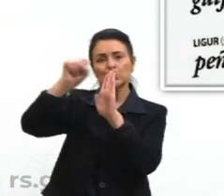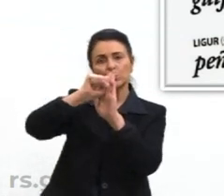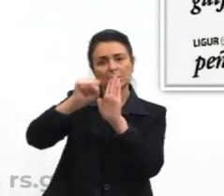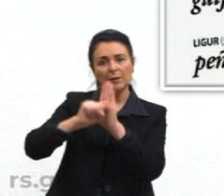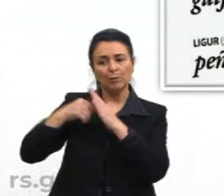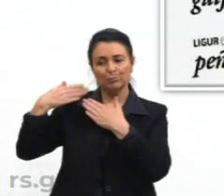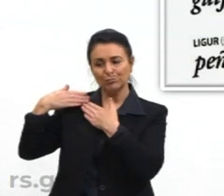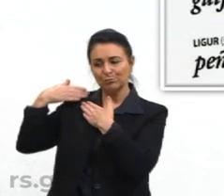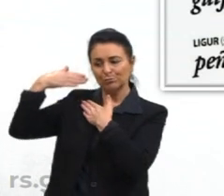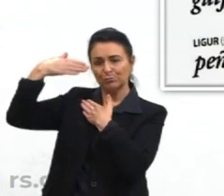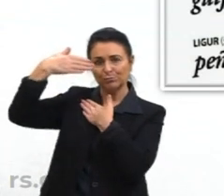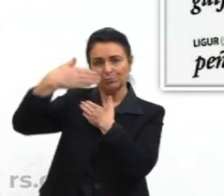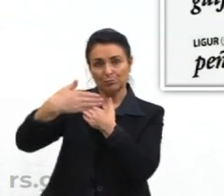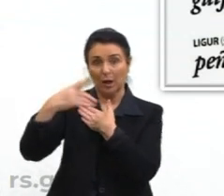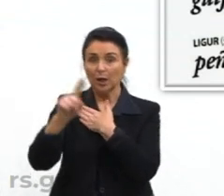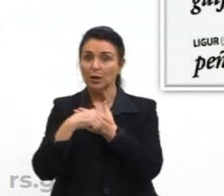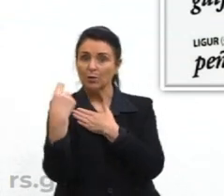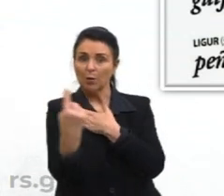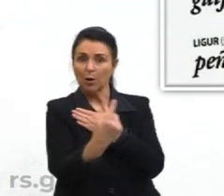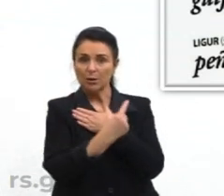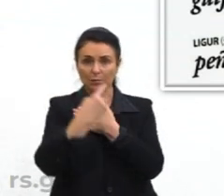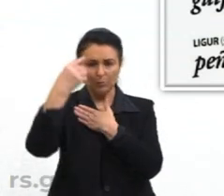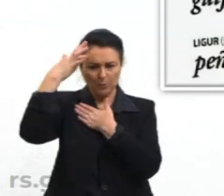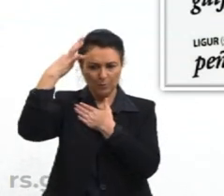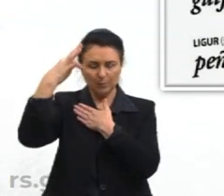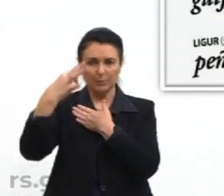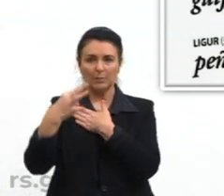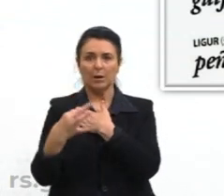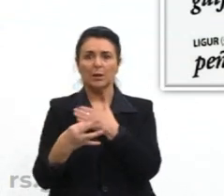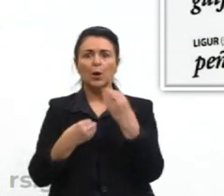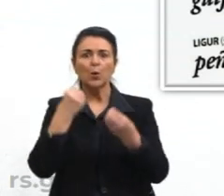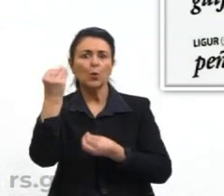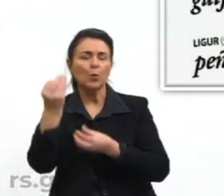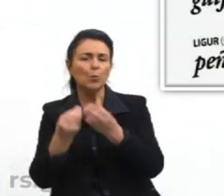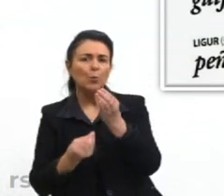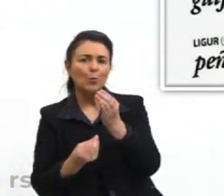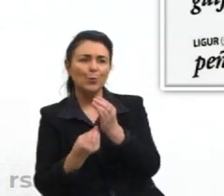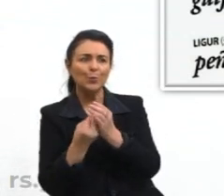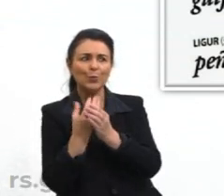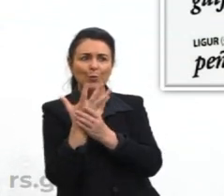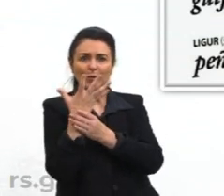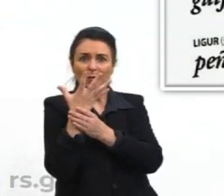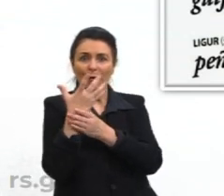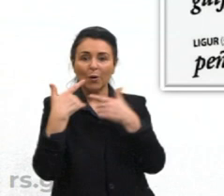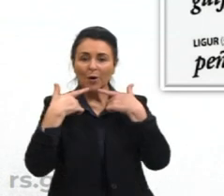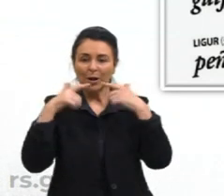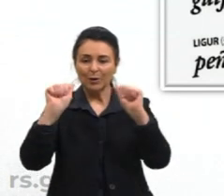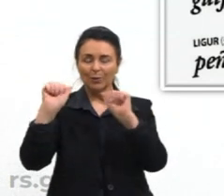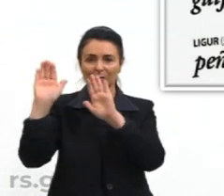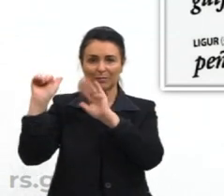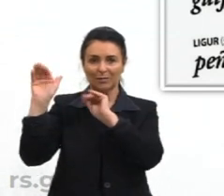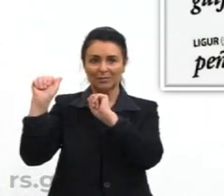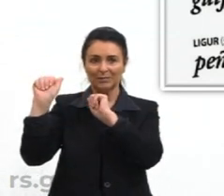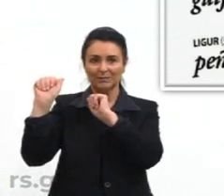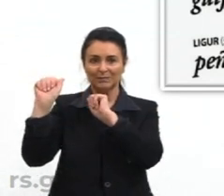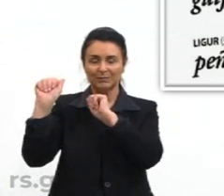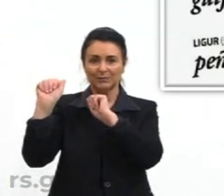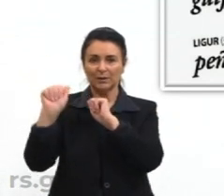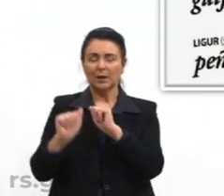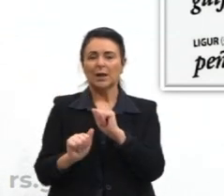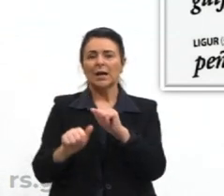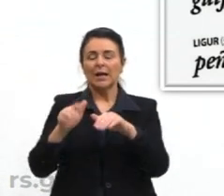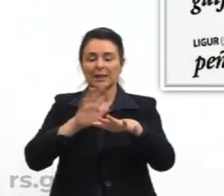para que a gente consiga compreender como se formou a língua espanhola. A